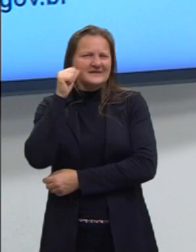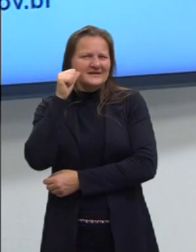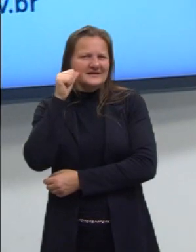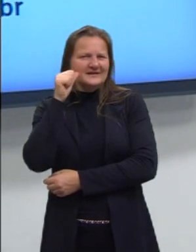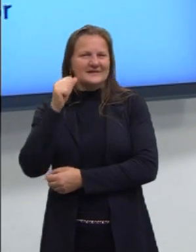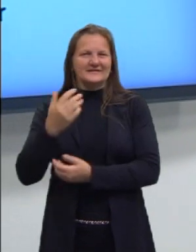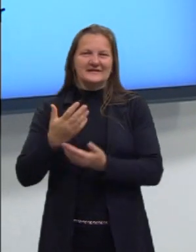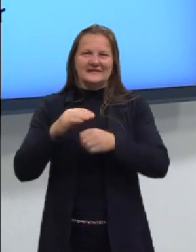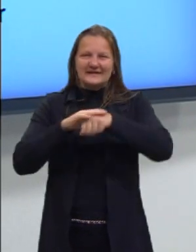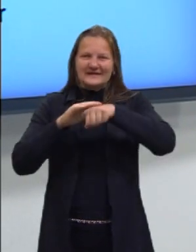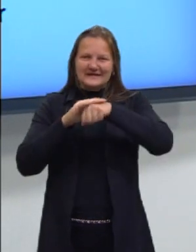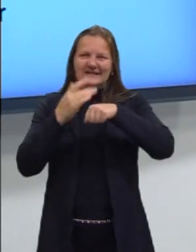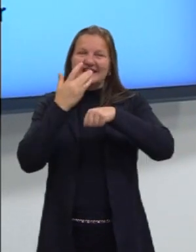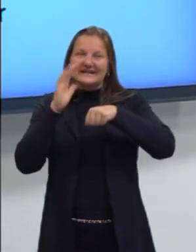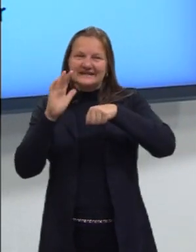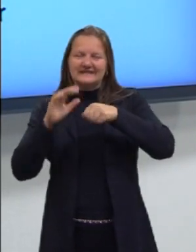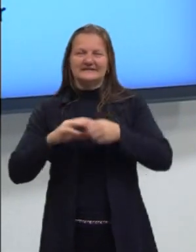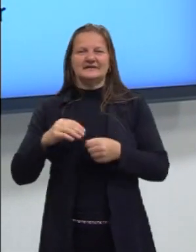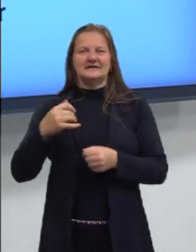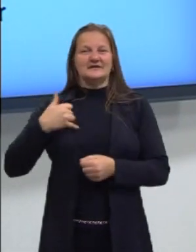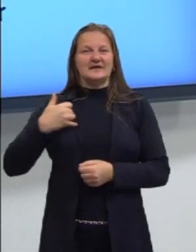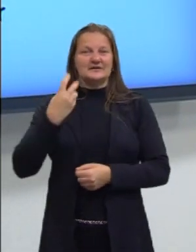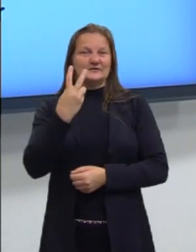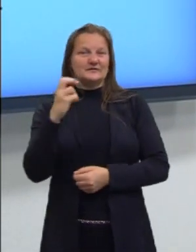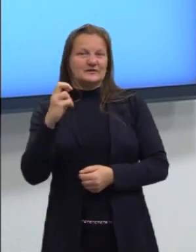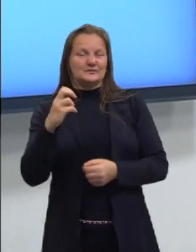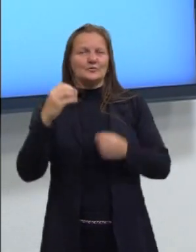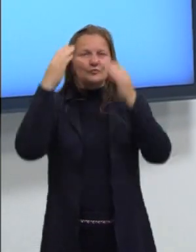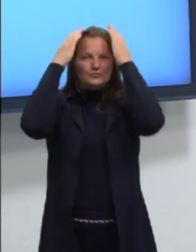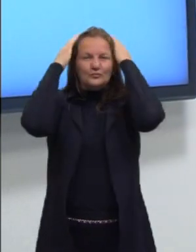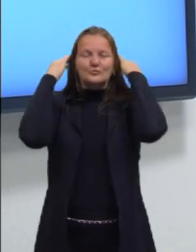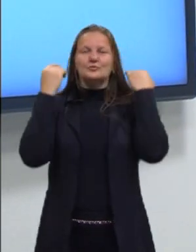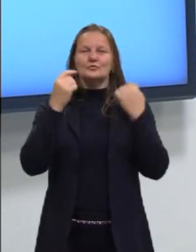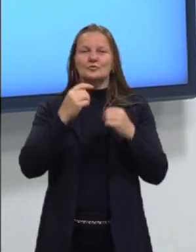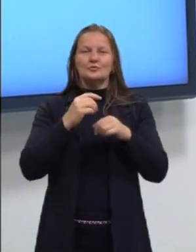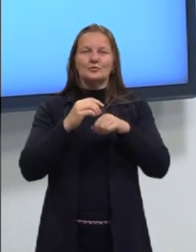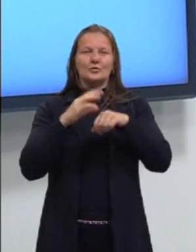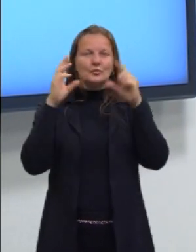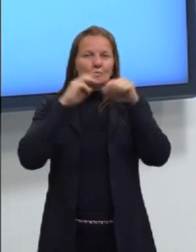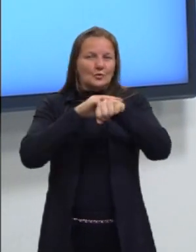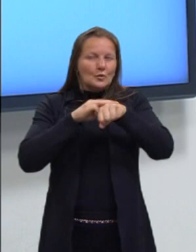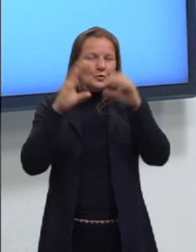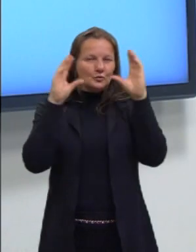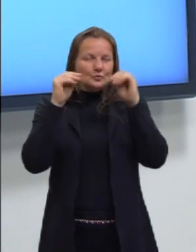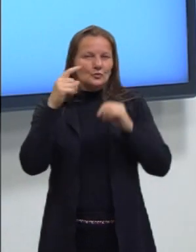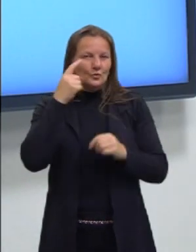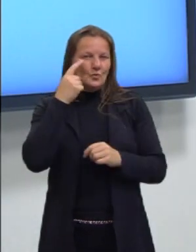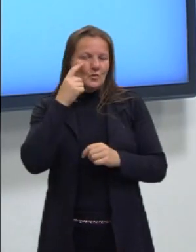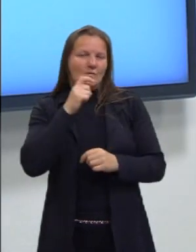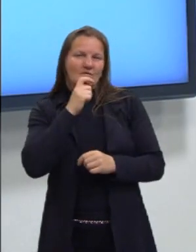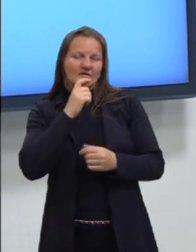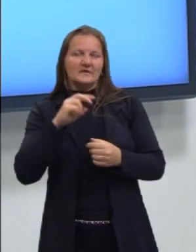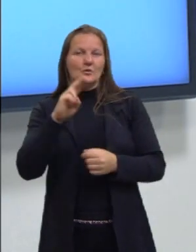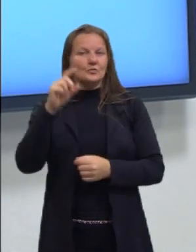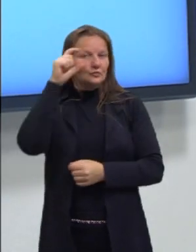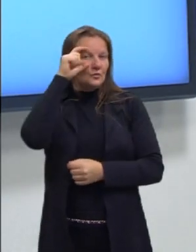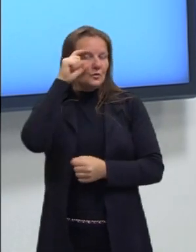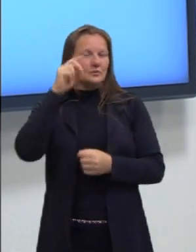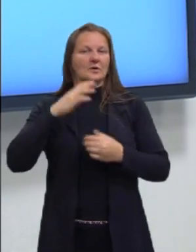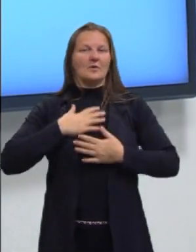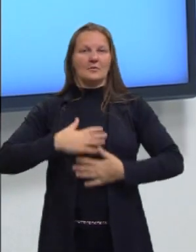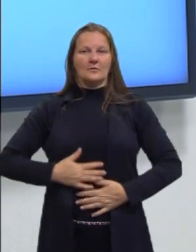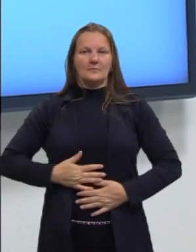branca, de baixa estatura, cabelos castanhos escuros, olhos verdes, uso óculos e estou utilizando a